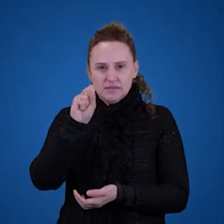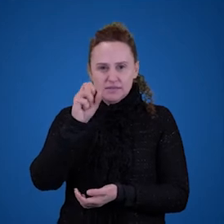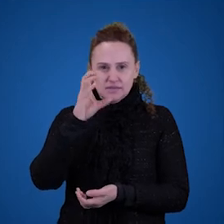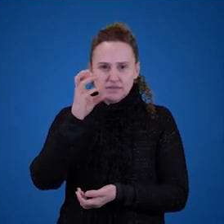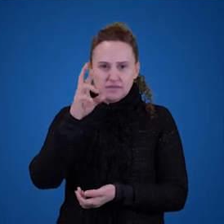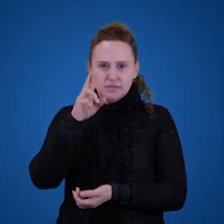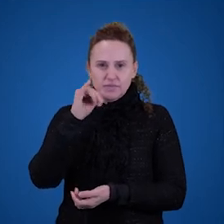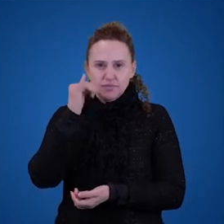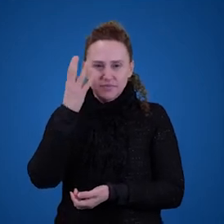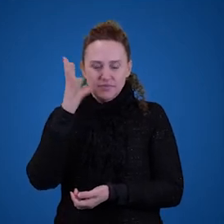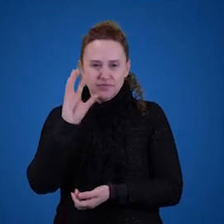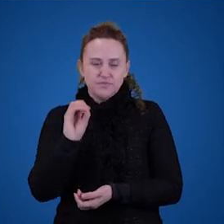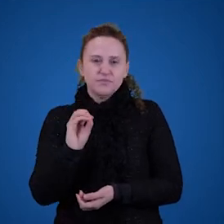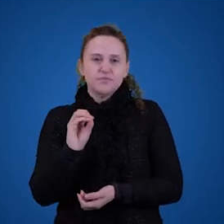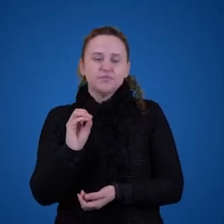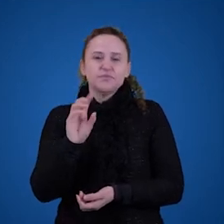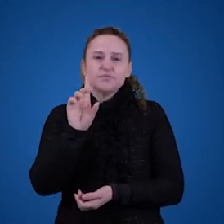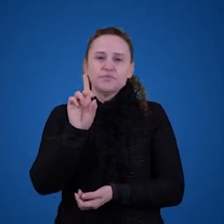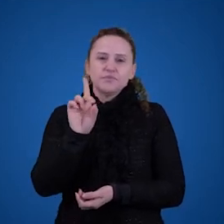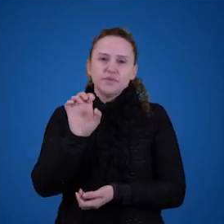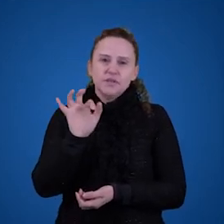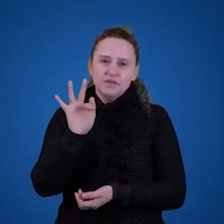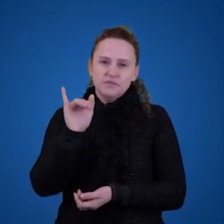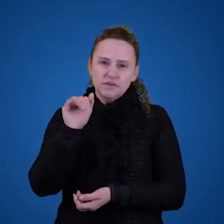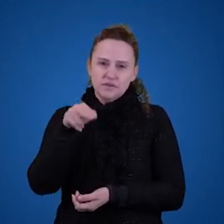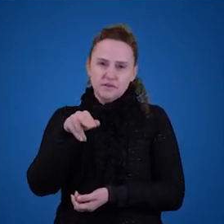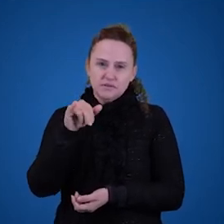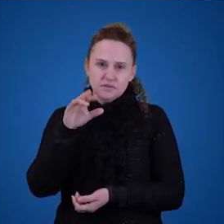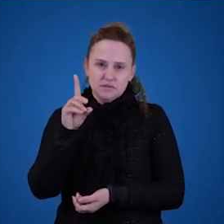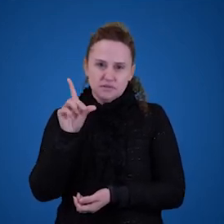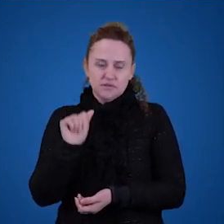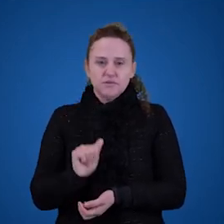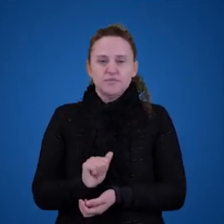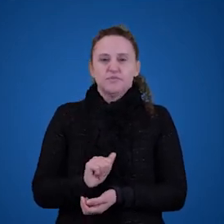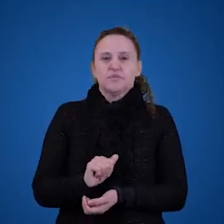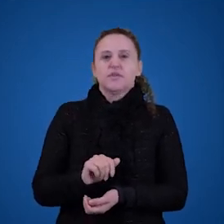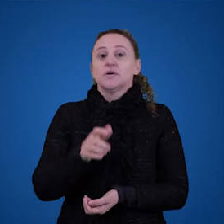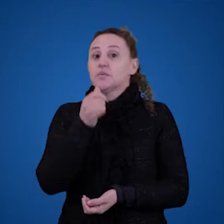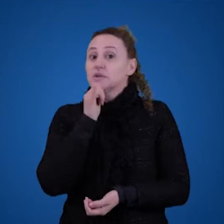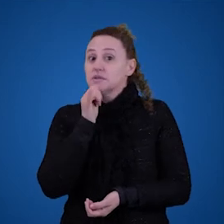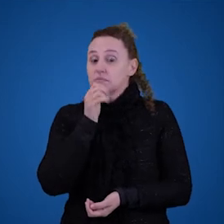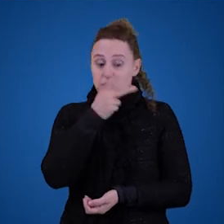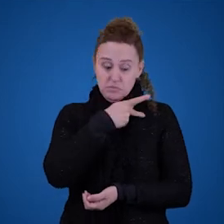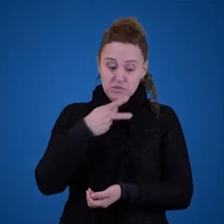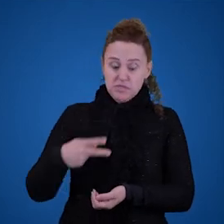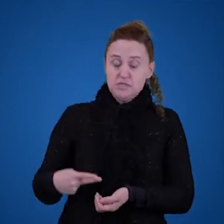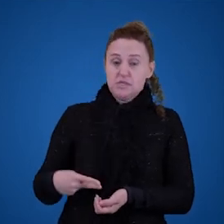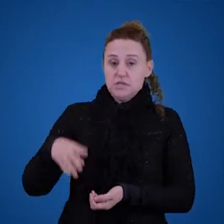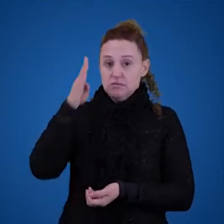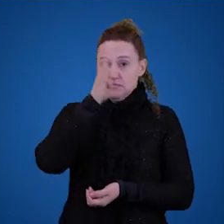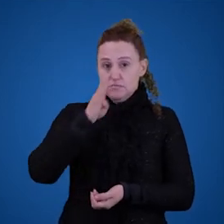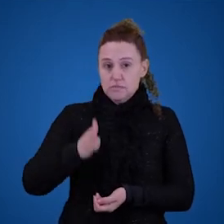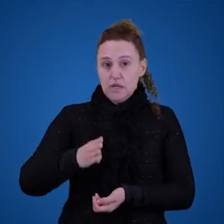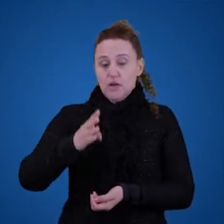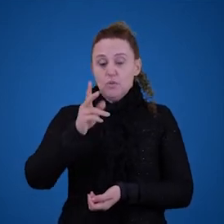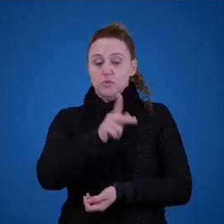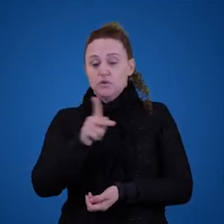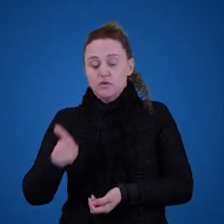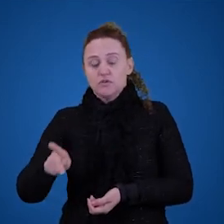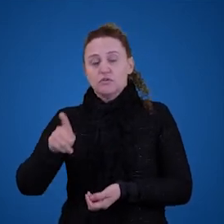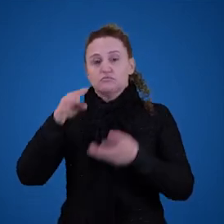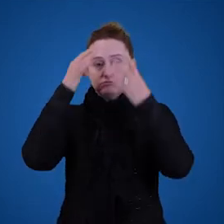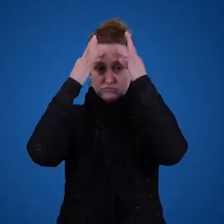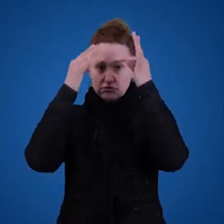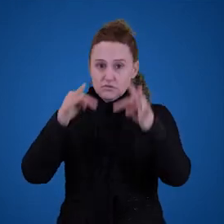começo dela, ou há, então, ou presidente do Brasil, ou professor de filosofia, ou